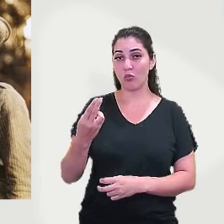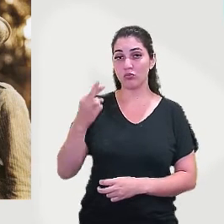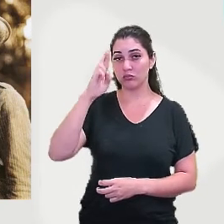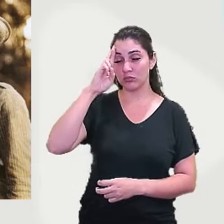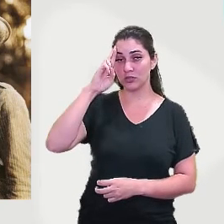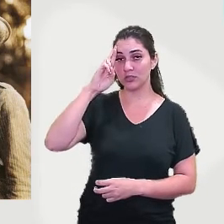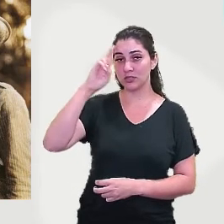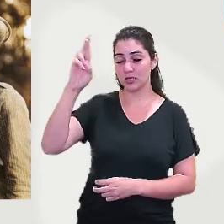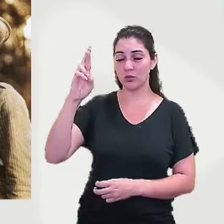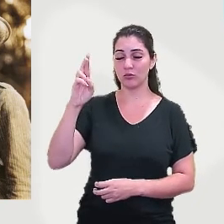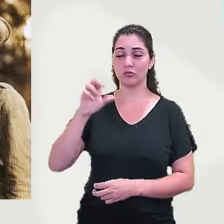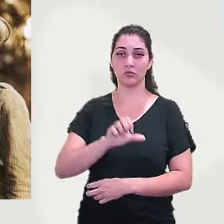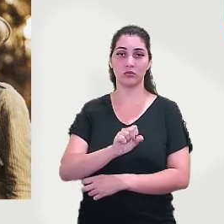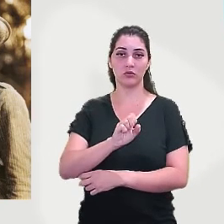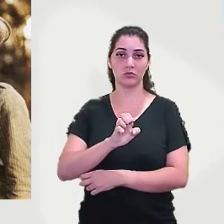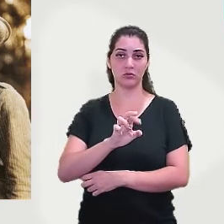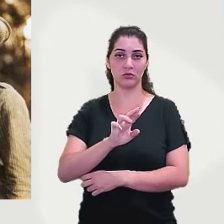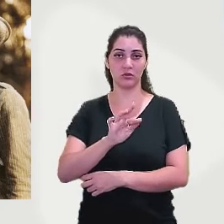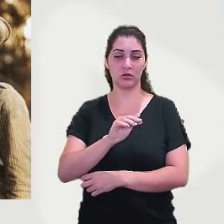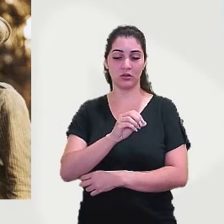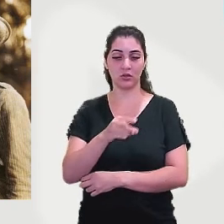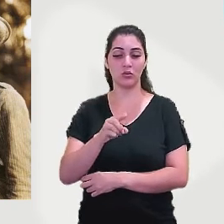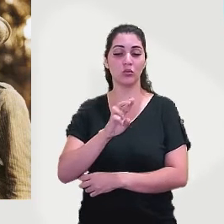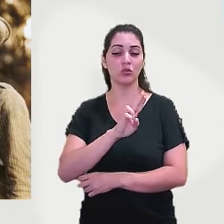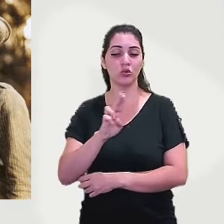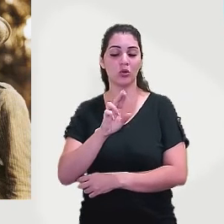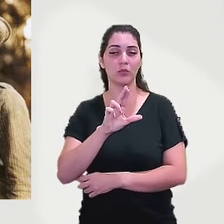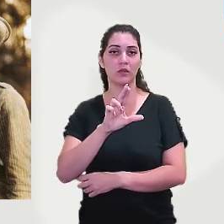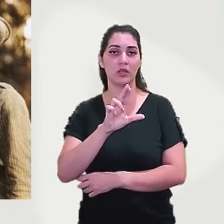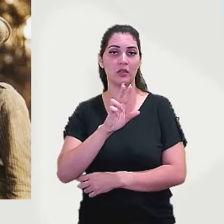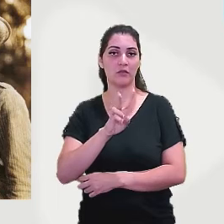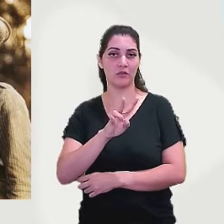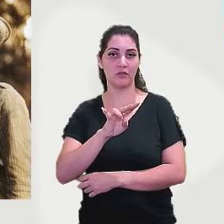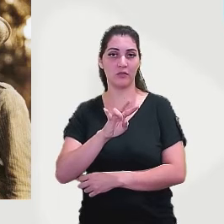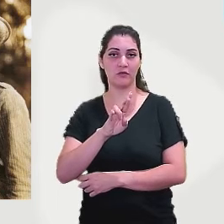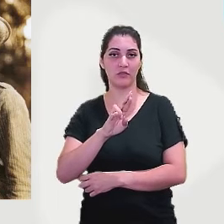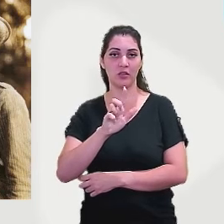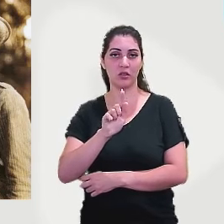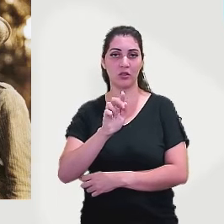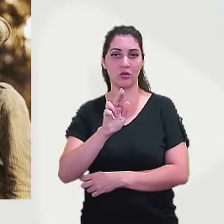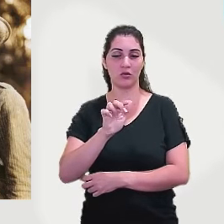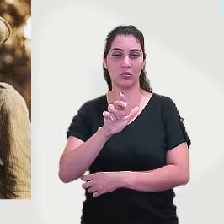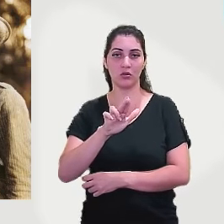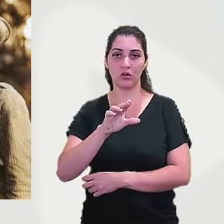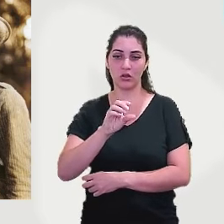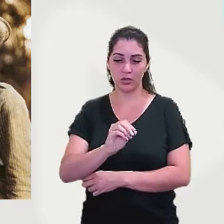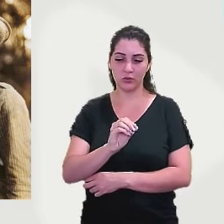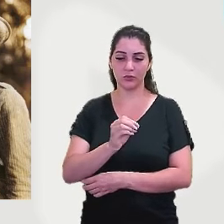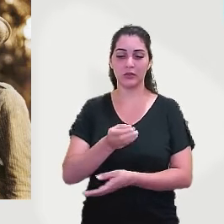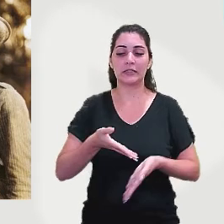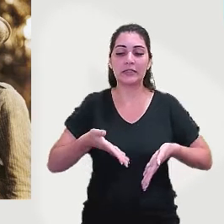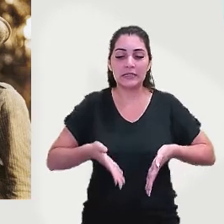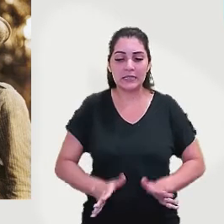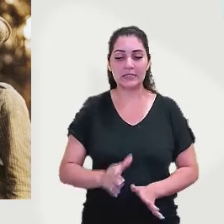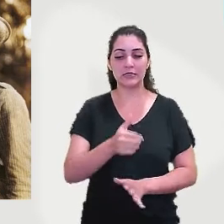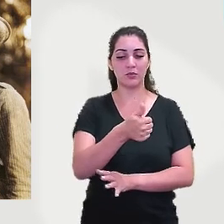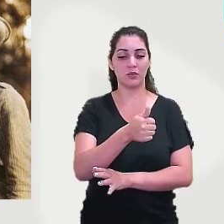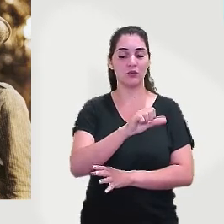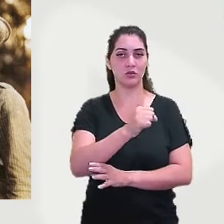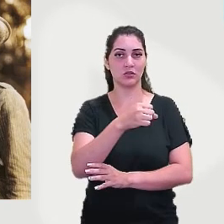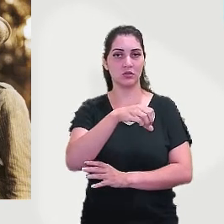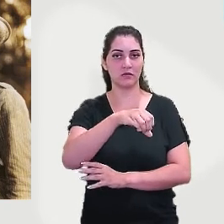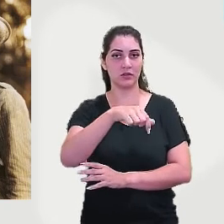era Virgulino Ferreira da Silva, nasceu em 1897 e morreu em 1938.